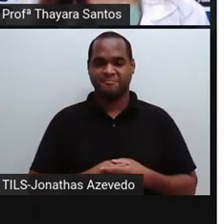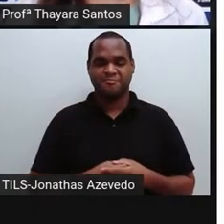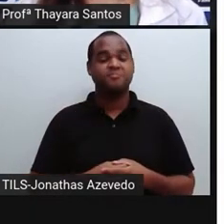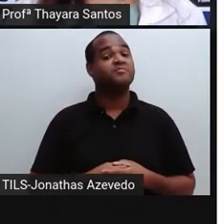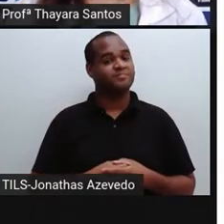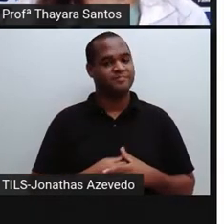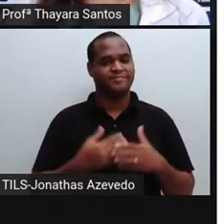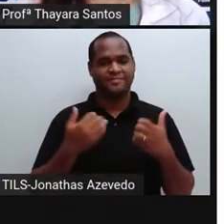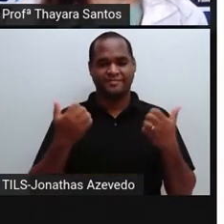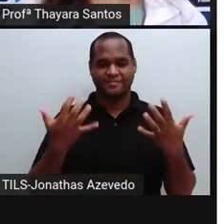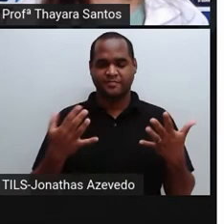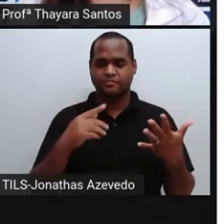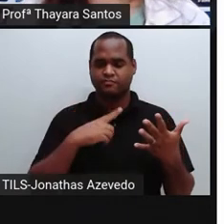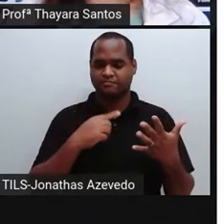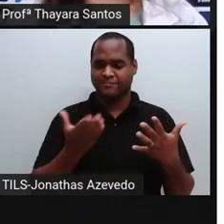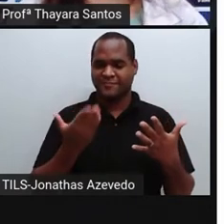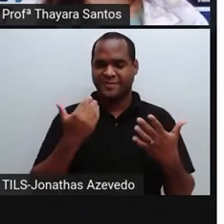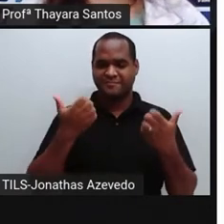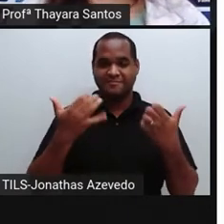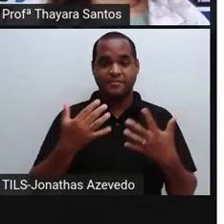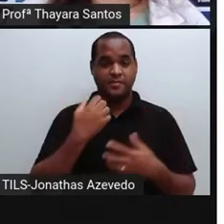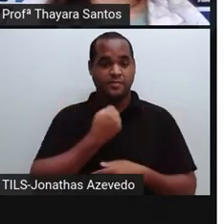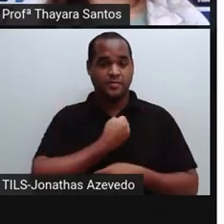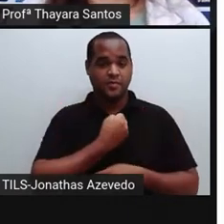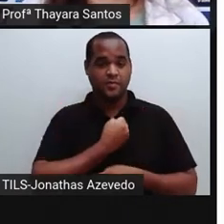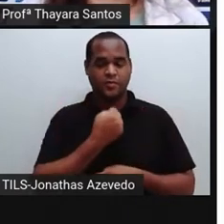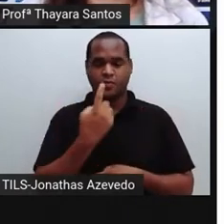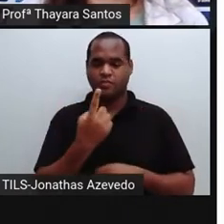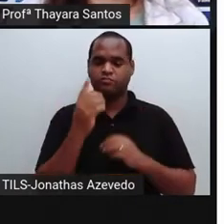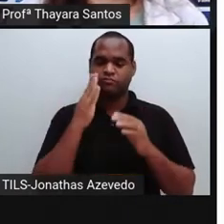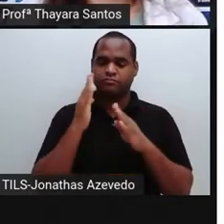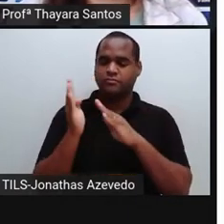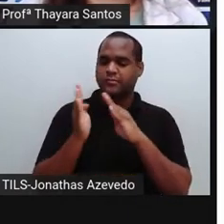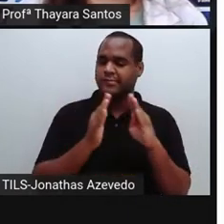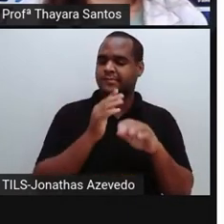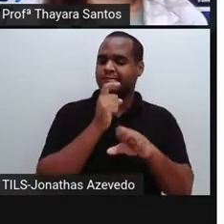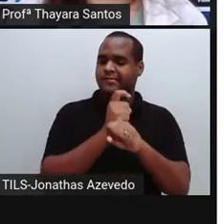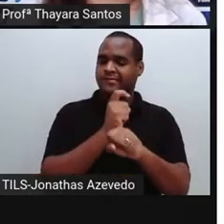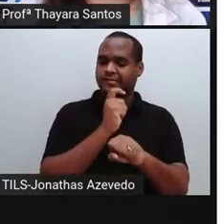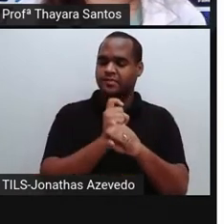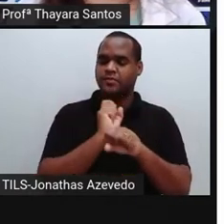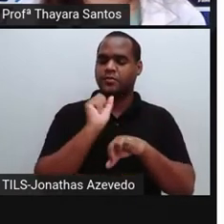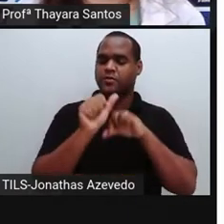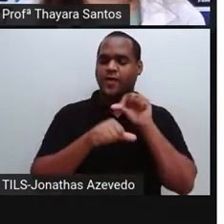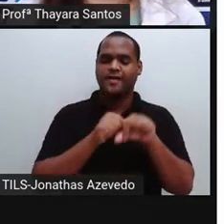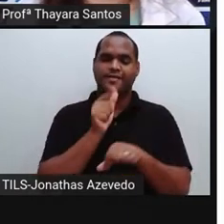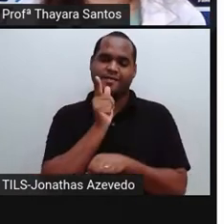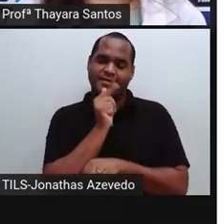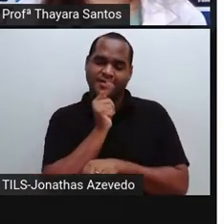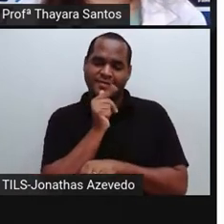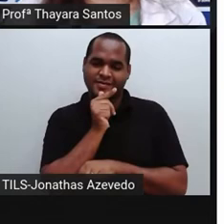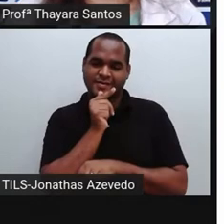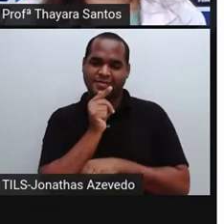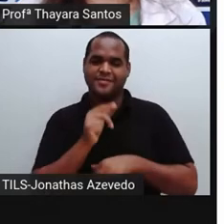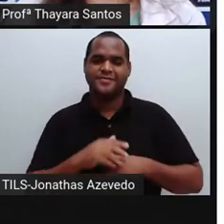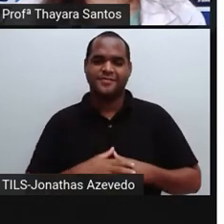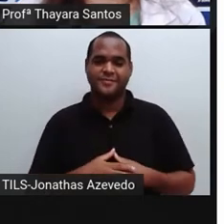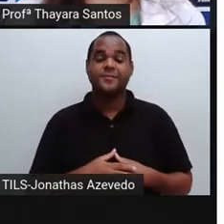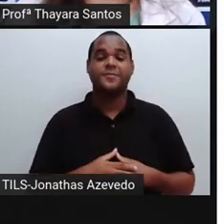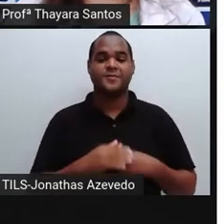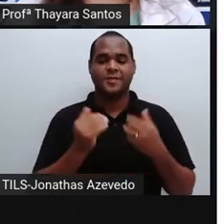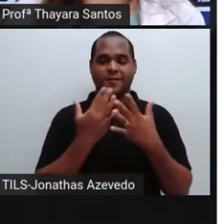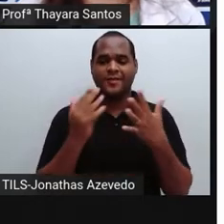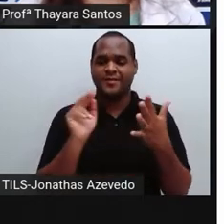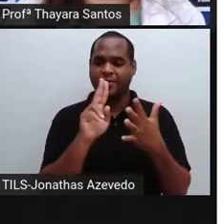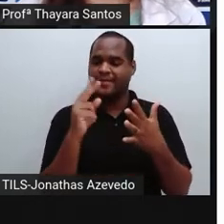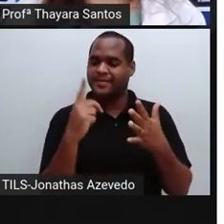Então, gente, vamos lá. Número um está passando do estado sólido para o estado líquido. Então, a gente dá